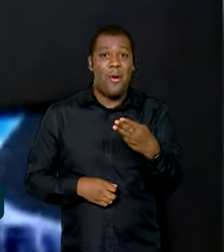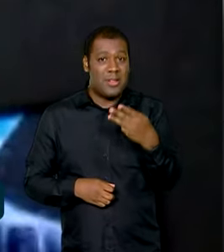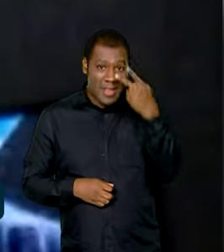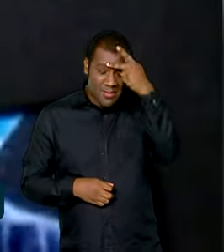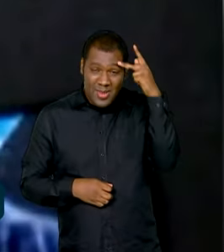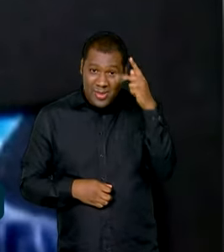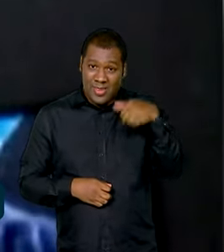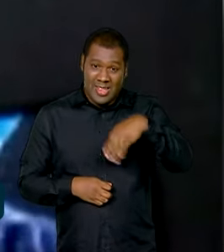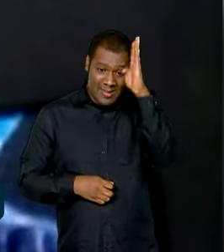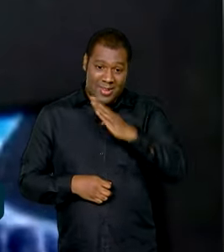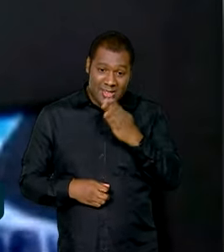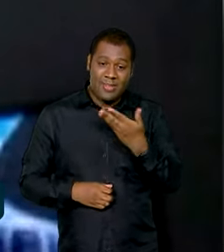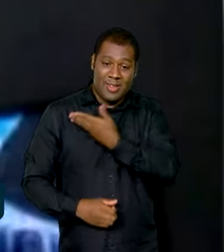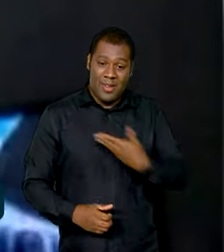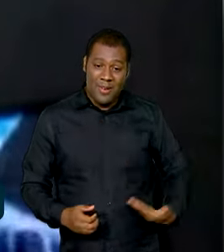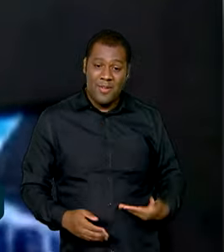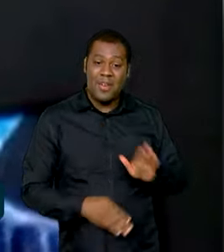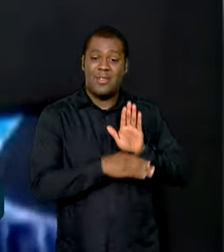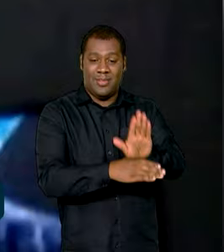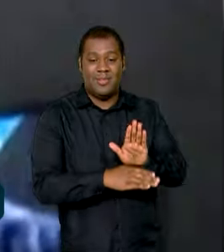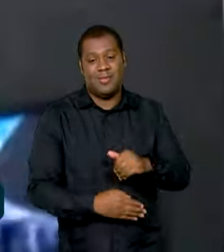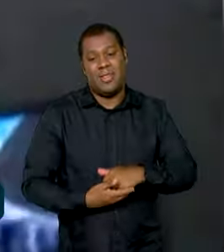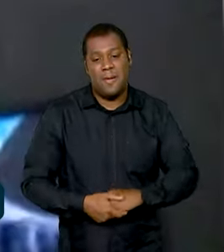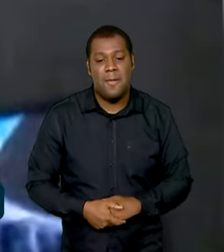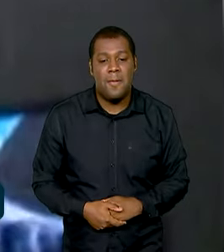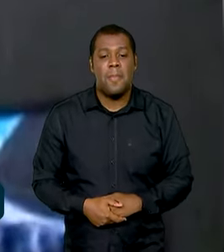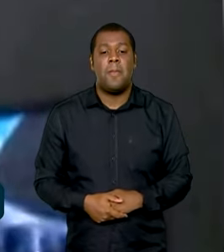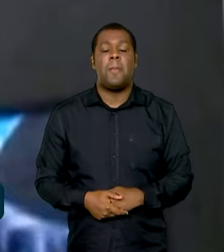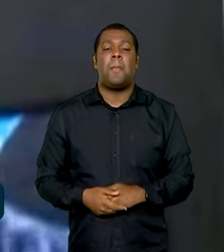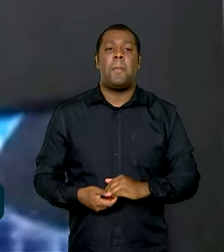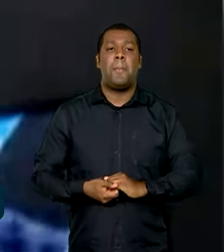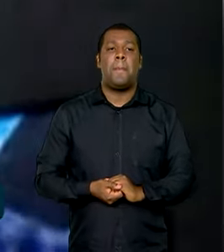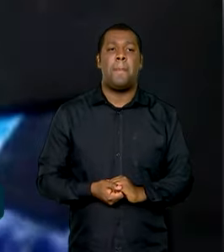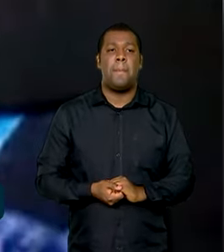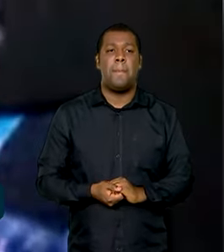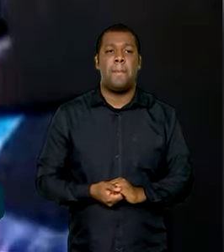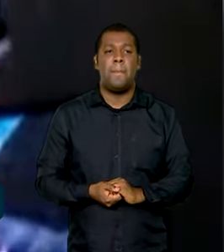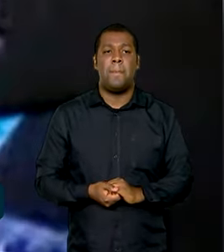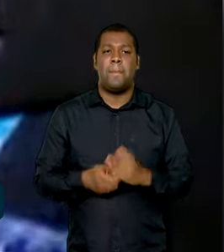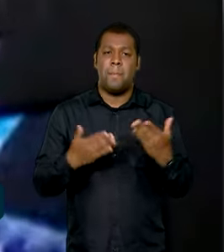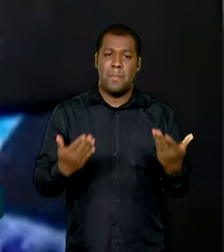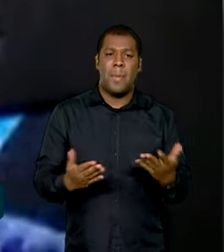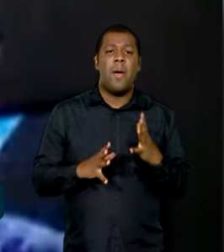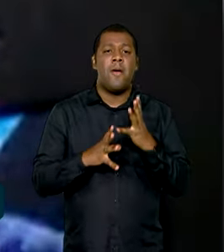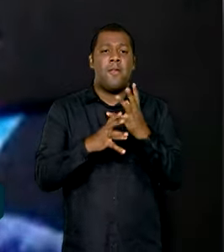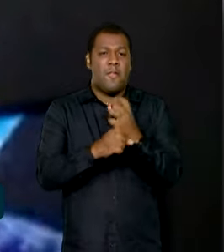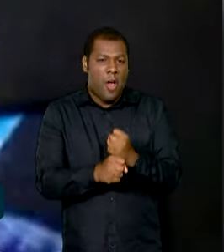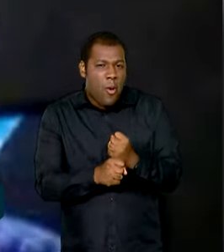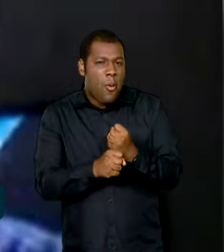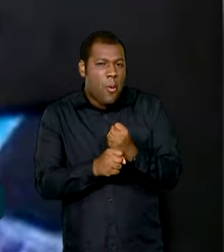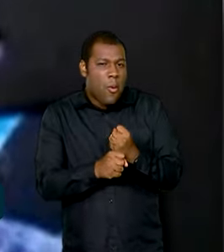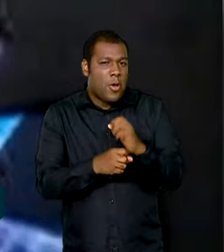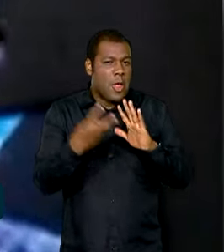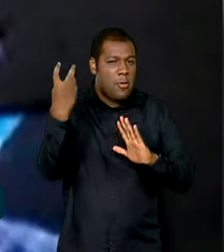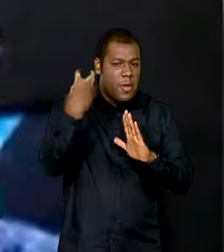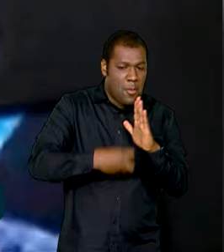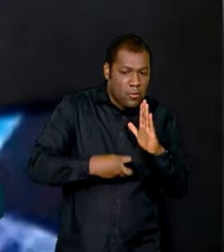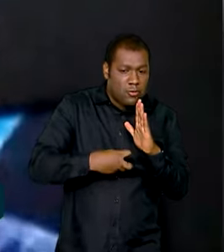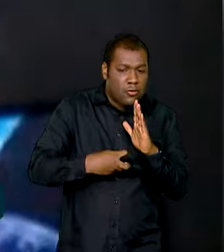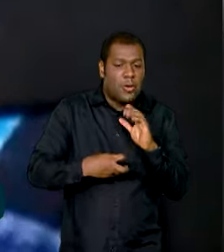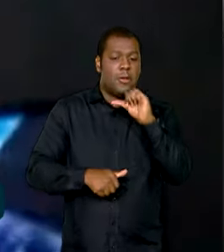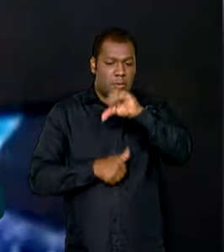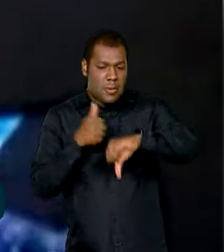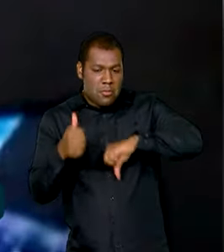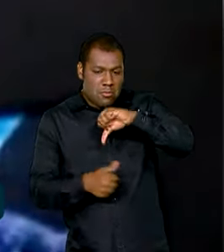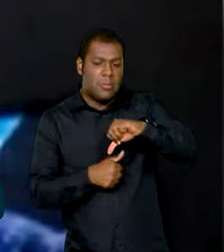correção dos valores que são deduzidos na hora que se calcula o imposto de renda em todas as faixas.